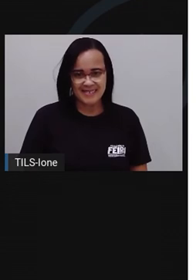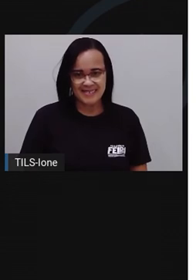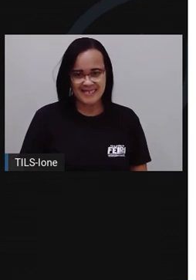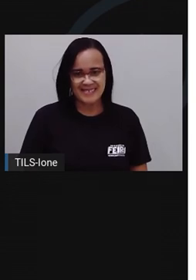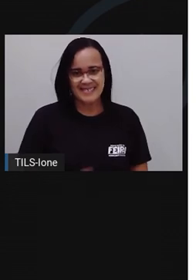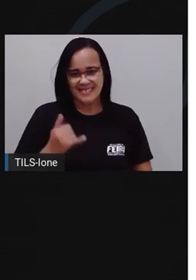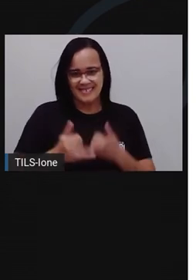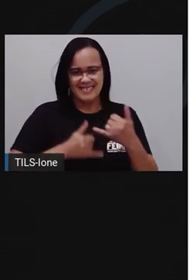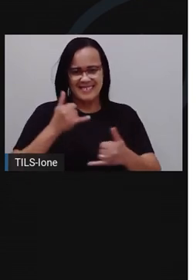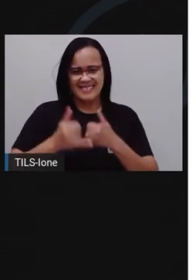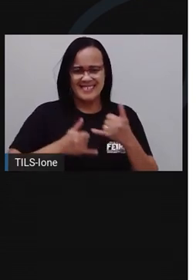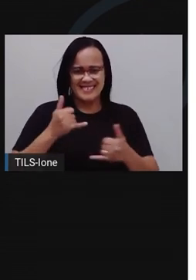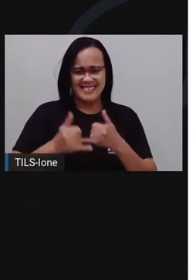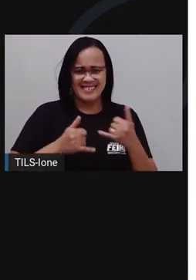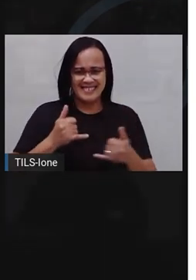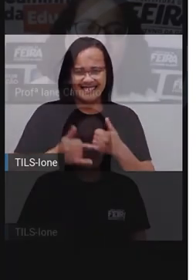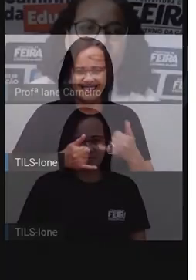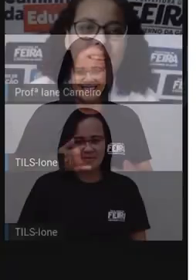minha?